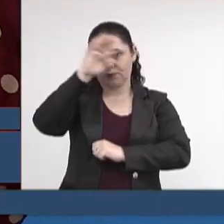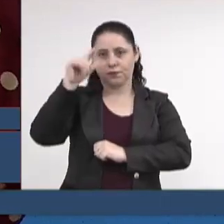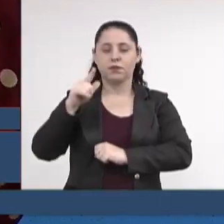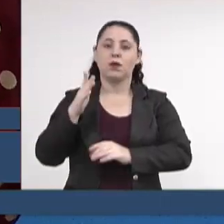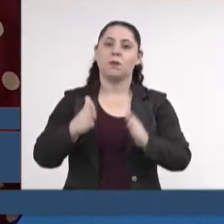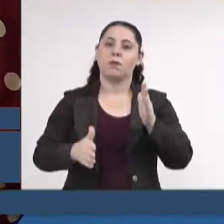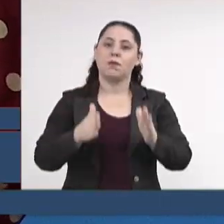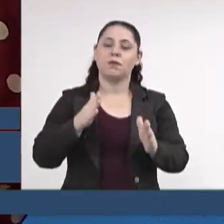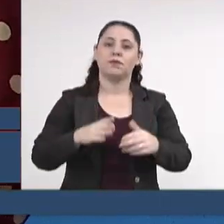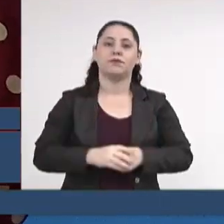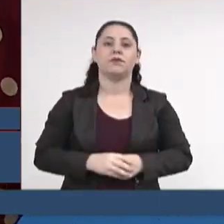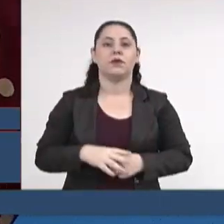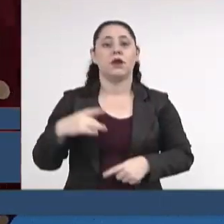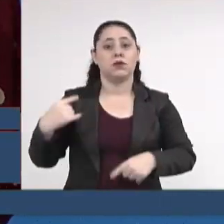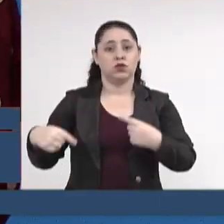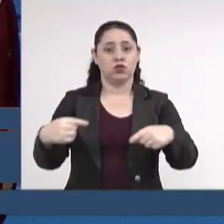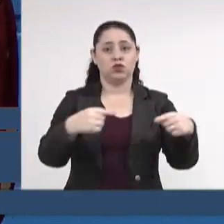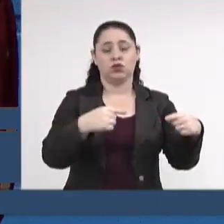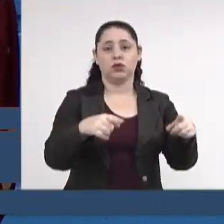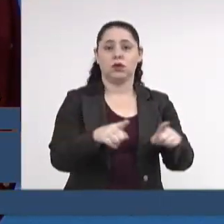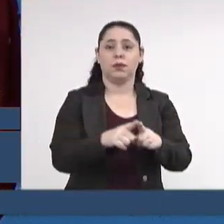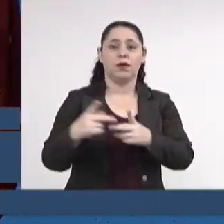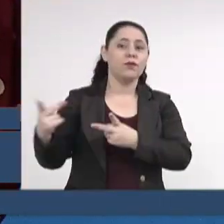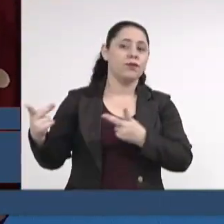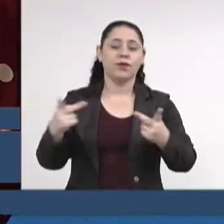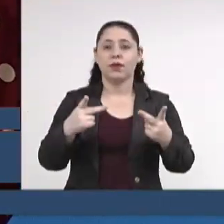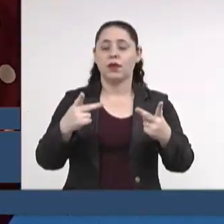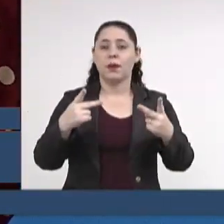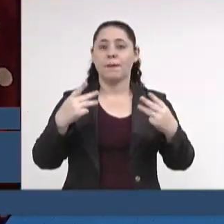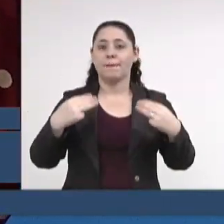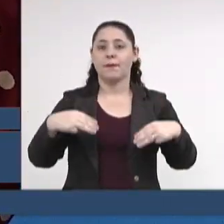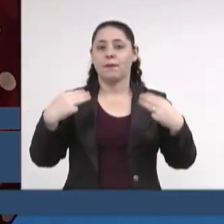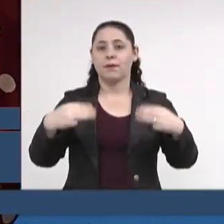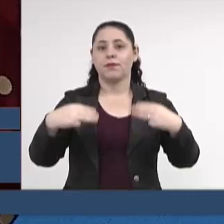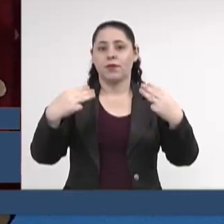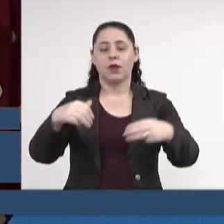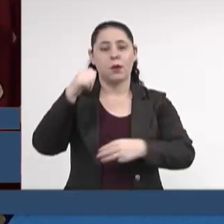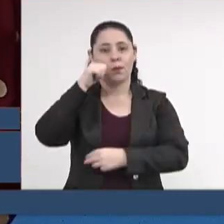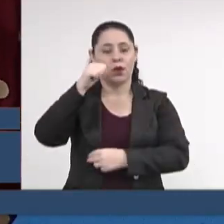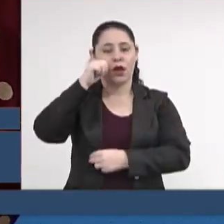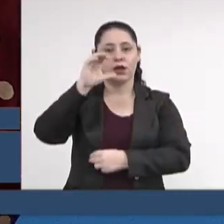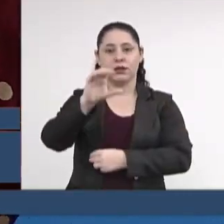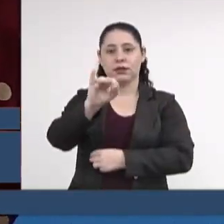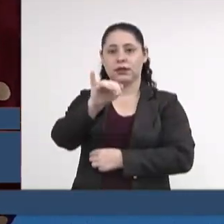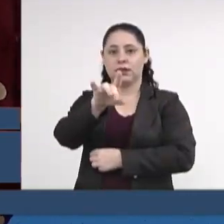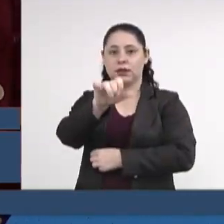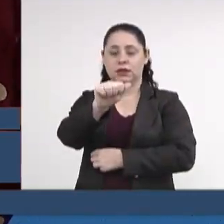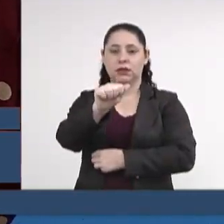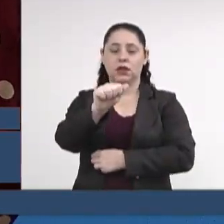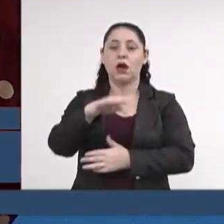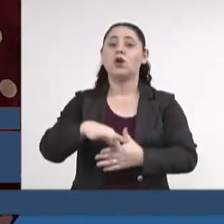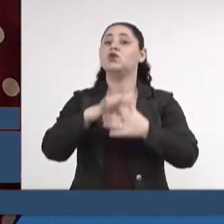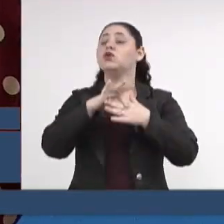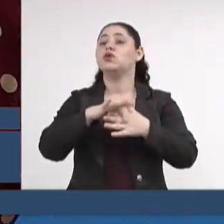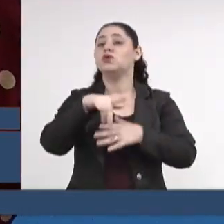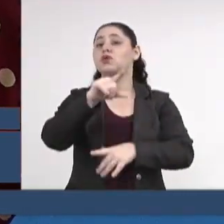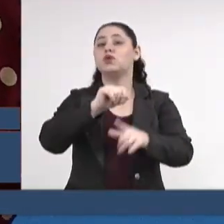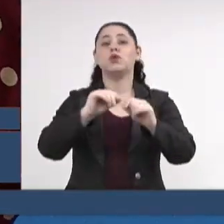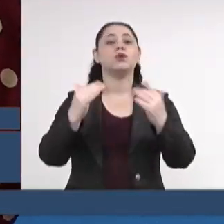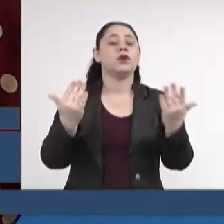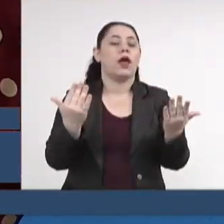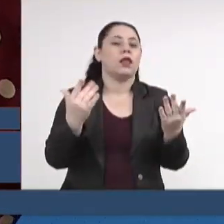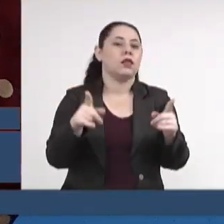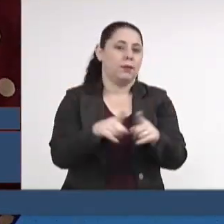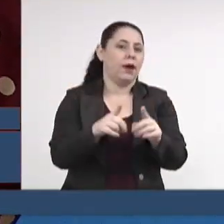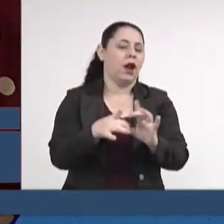parlamentar, discuti, inclusive, com a vinda da ministra das Mulheres, Cida Gonçalves, a alternativa de disponibilizar